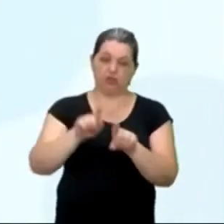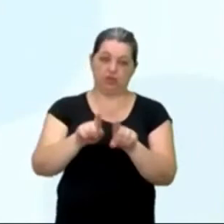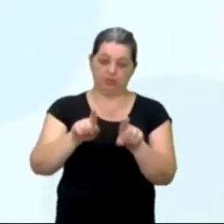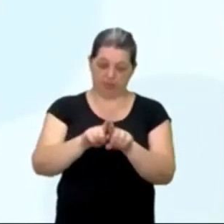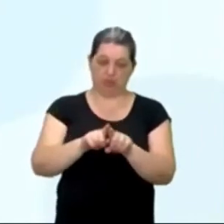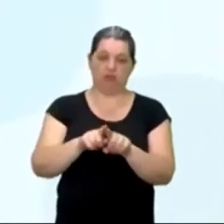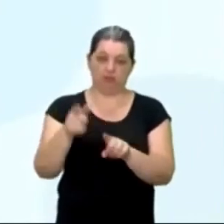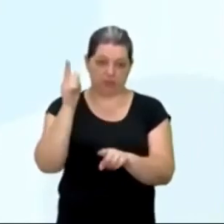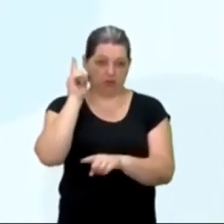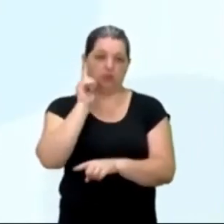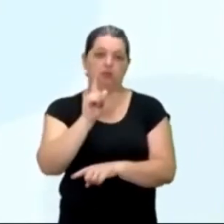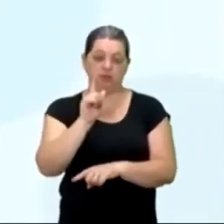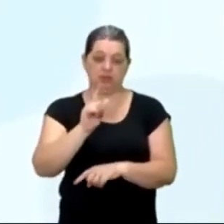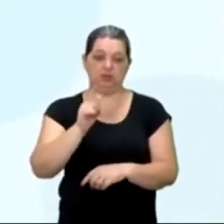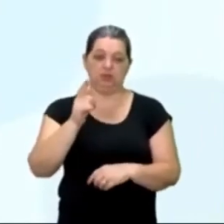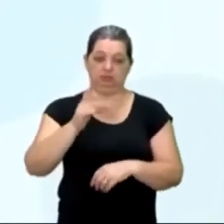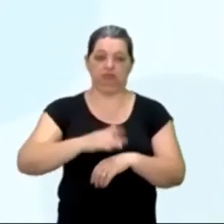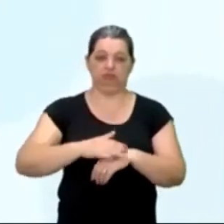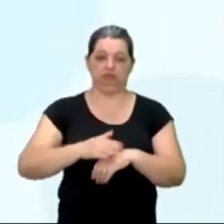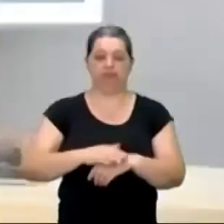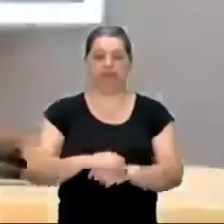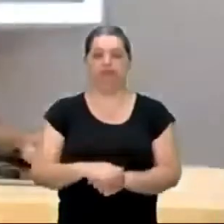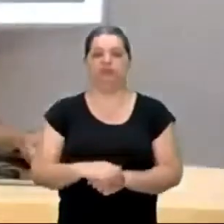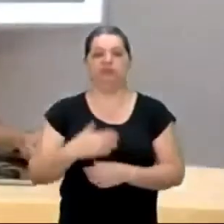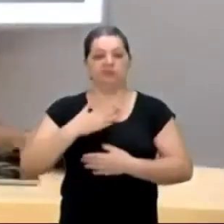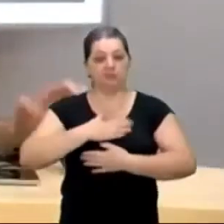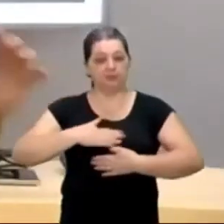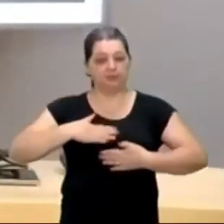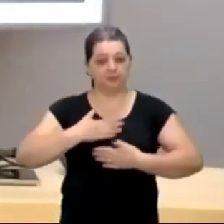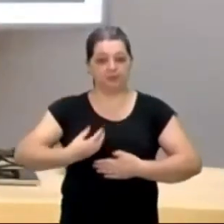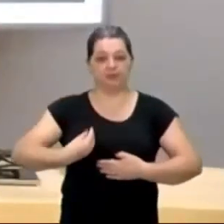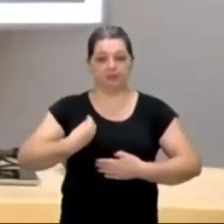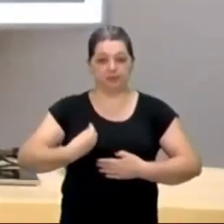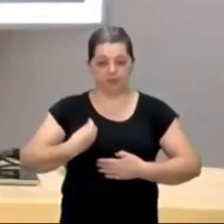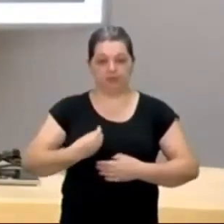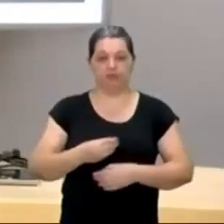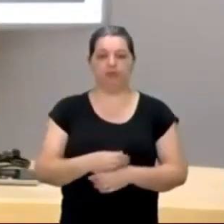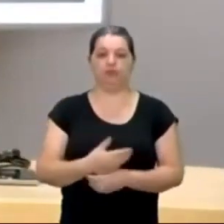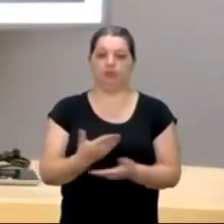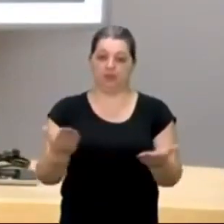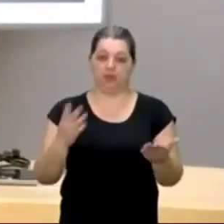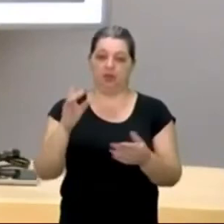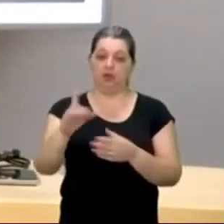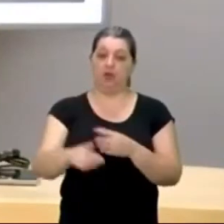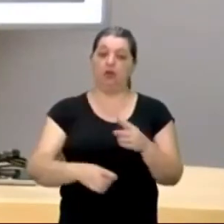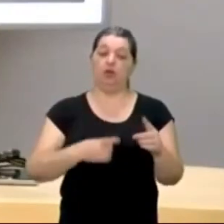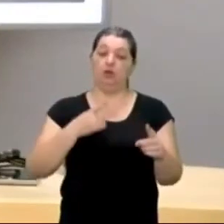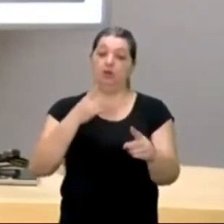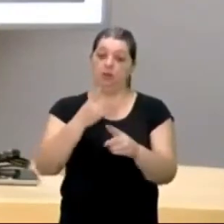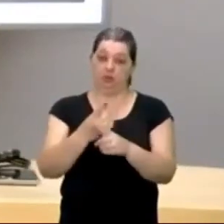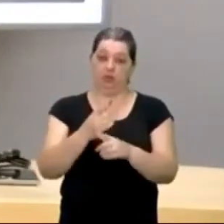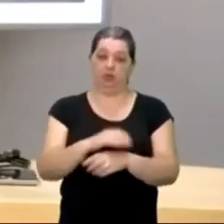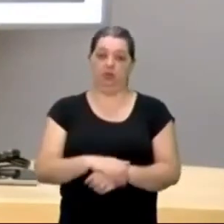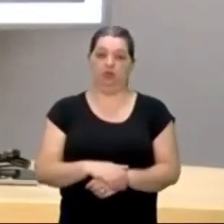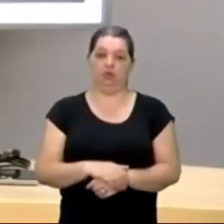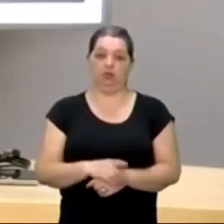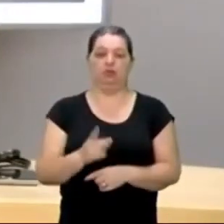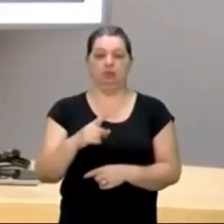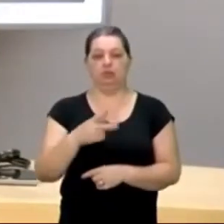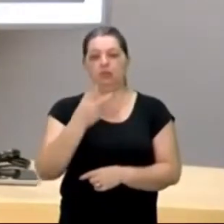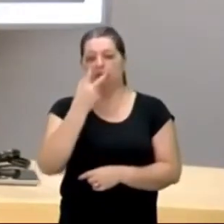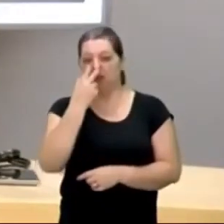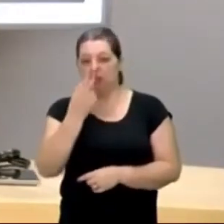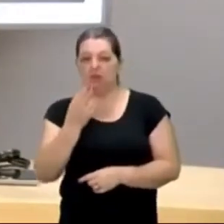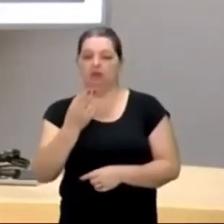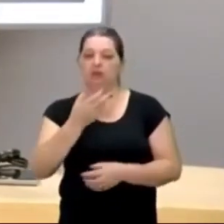vestibulares. Foi um prazer estar com vocês hoje. Conto com vocês no próximo programa. Digam o que vocês acharam